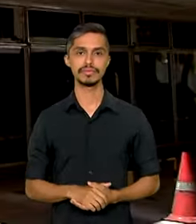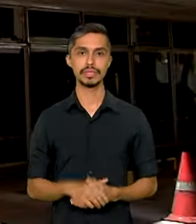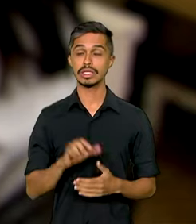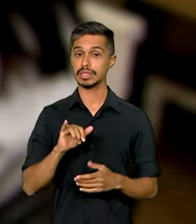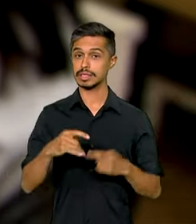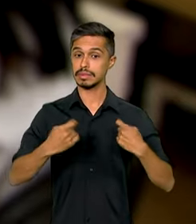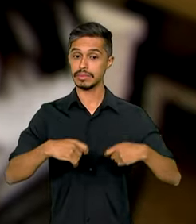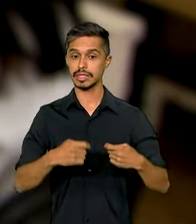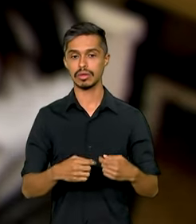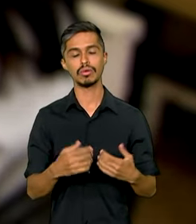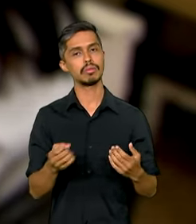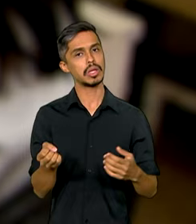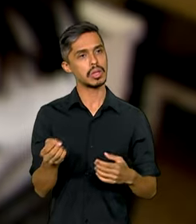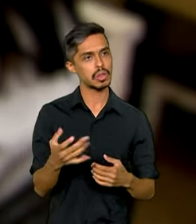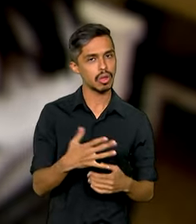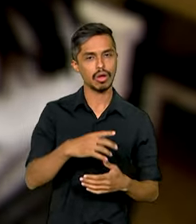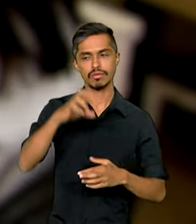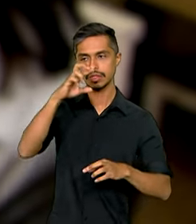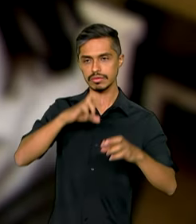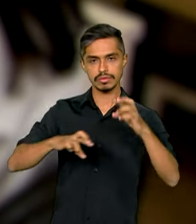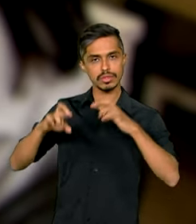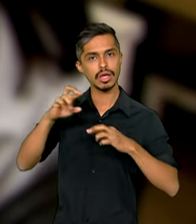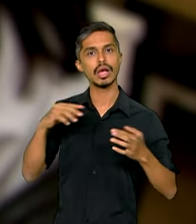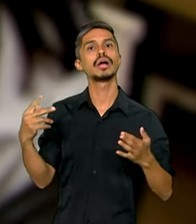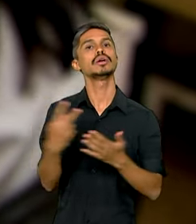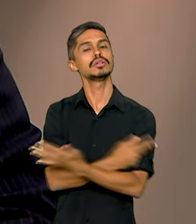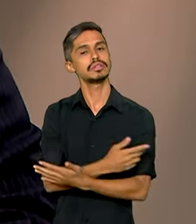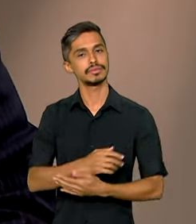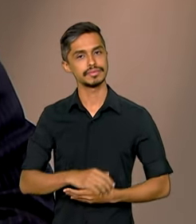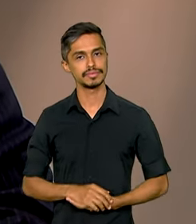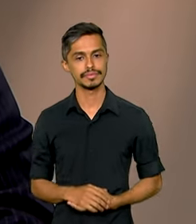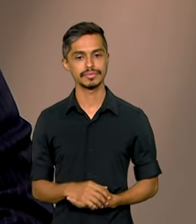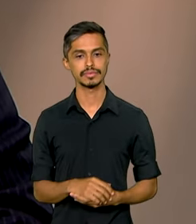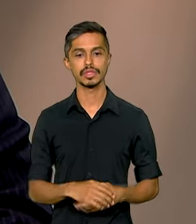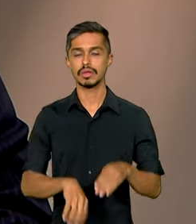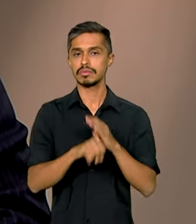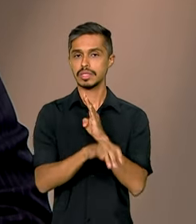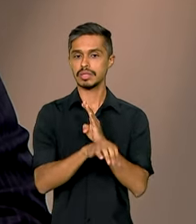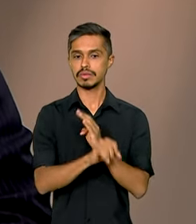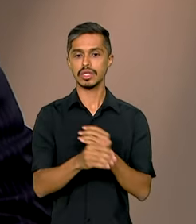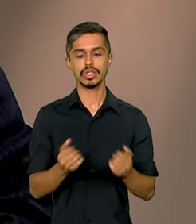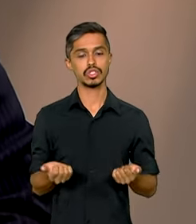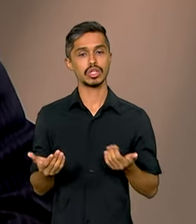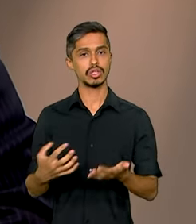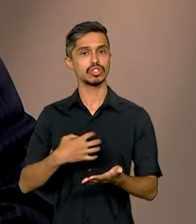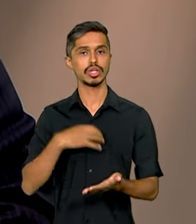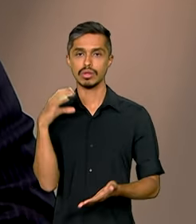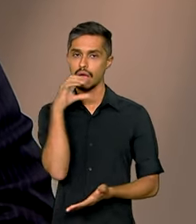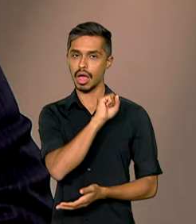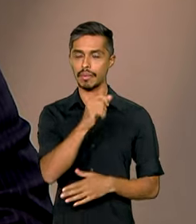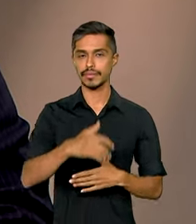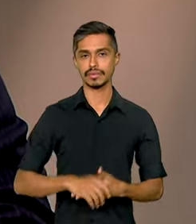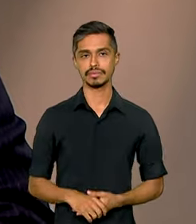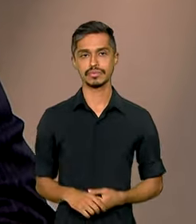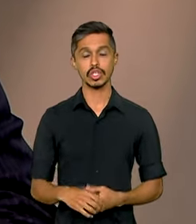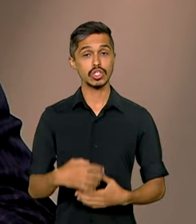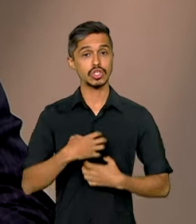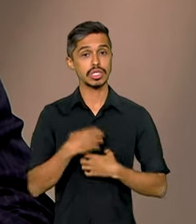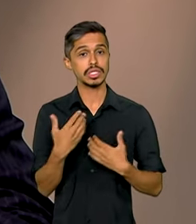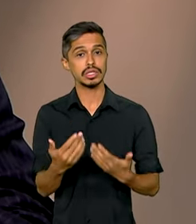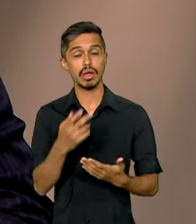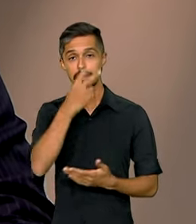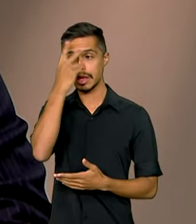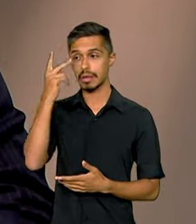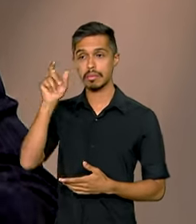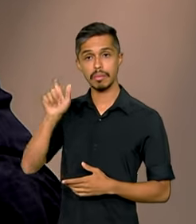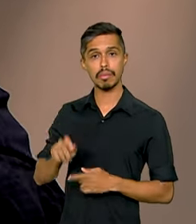necessário, uma nova perícia será feita. Os benefícios são concedidos de forma rápida, de forma que a pessoa